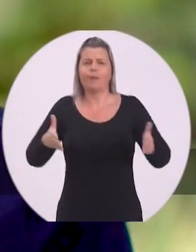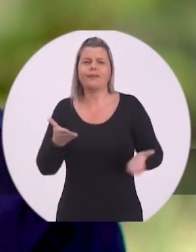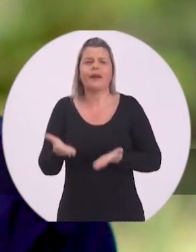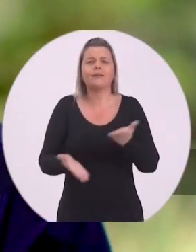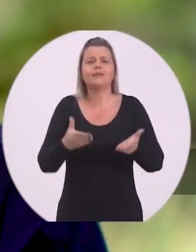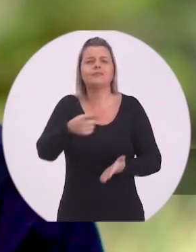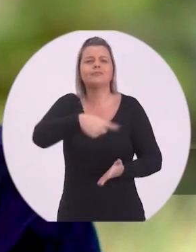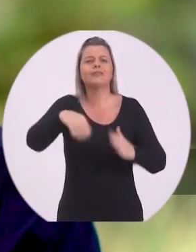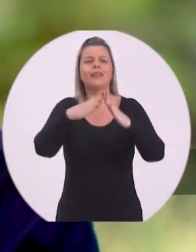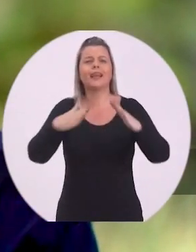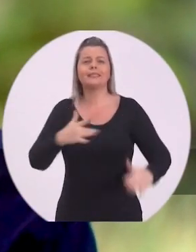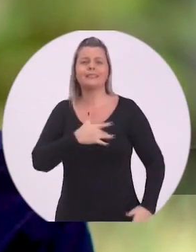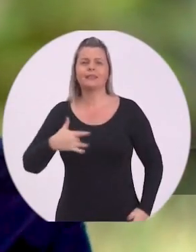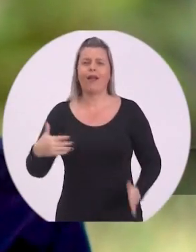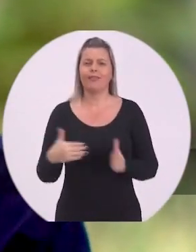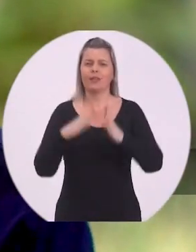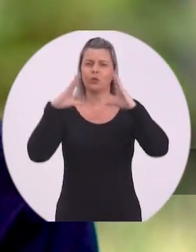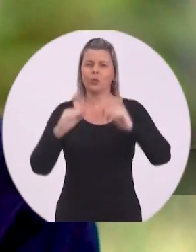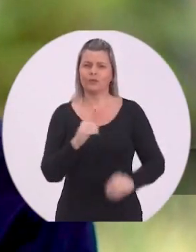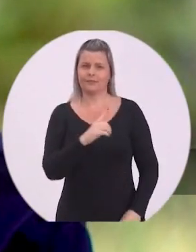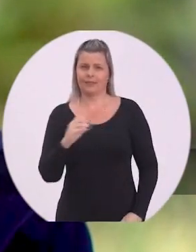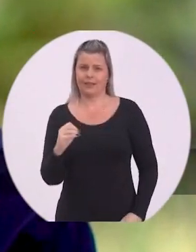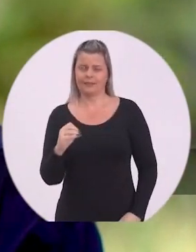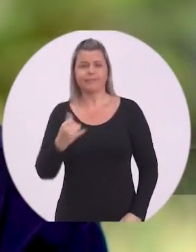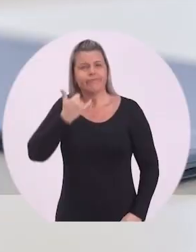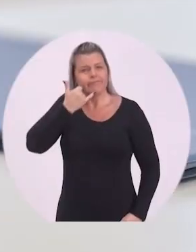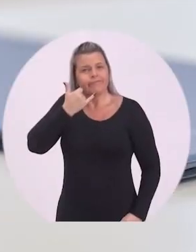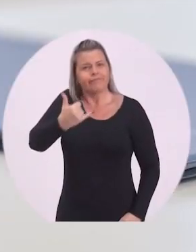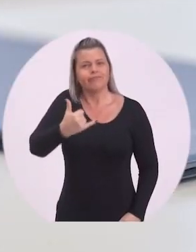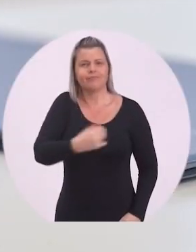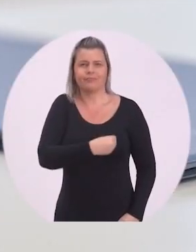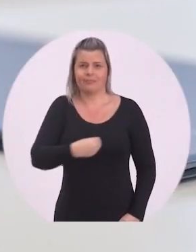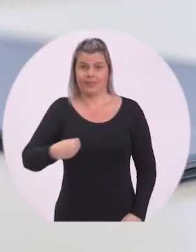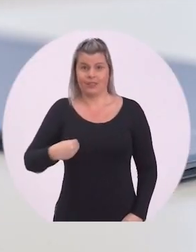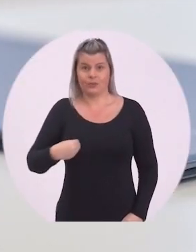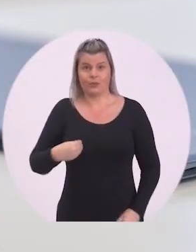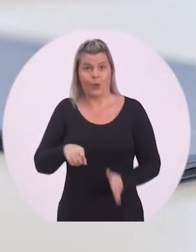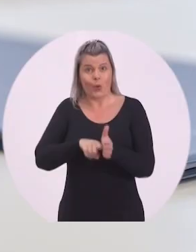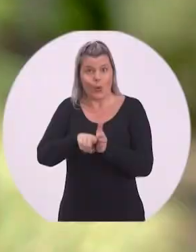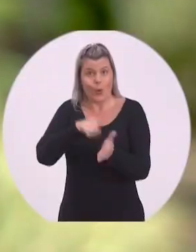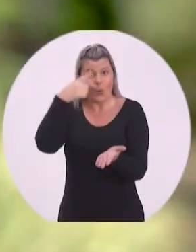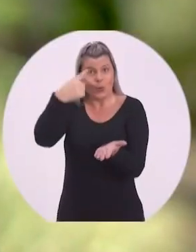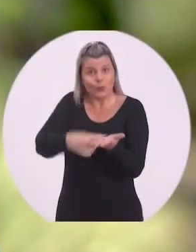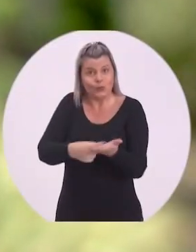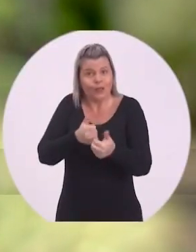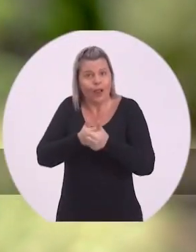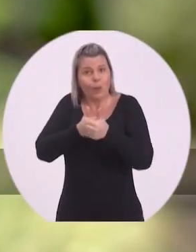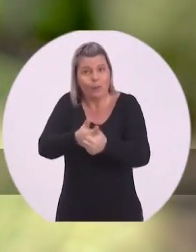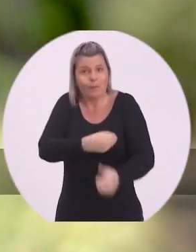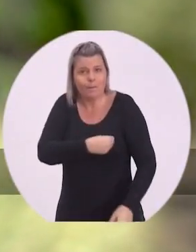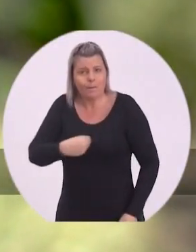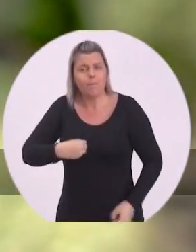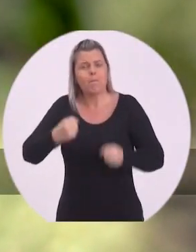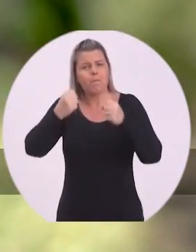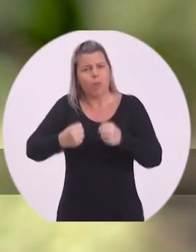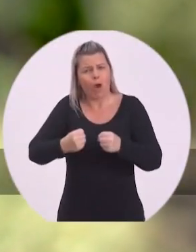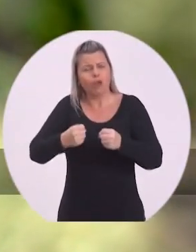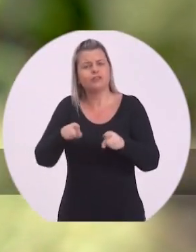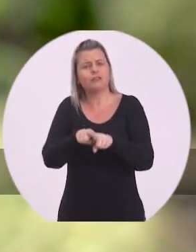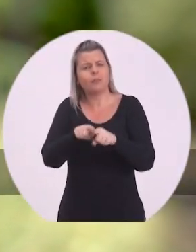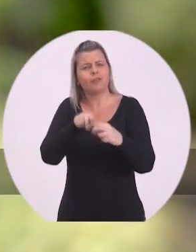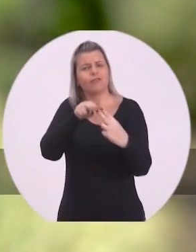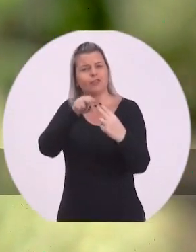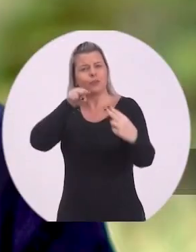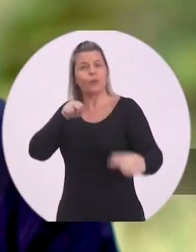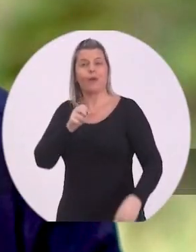ampliar o atendimento na maioria das unidades até 10 da noite. Telemedicina. As consultas de acompanhamento poderão